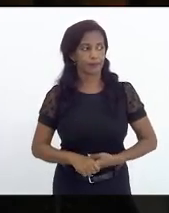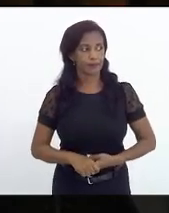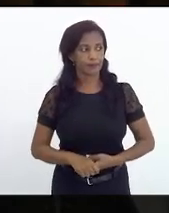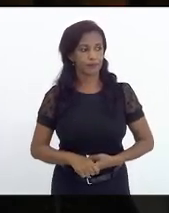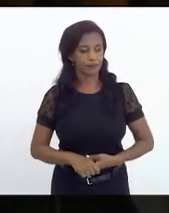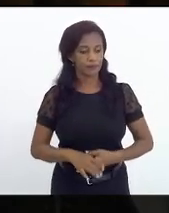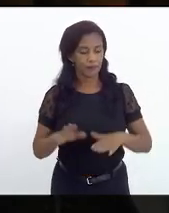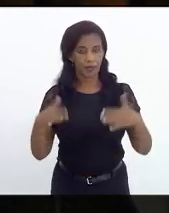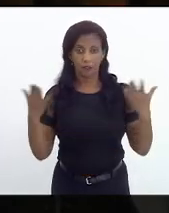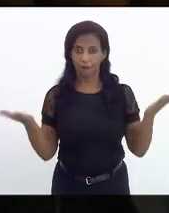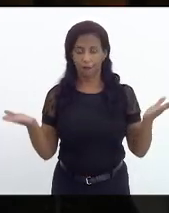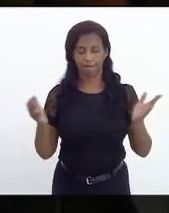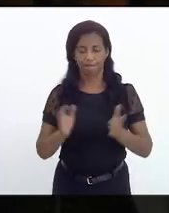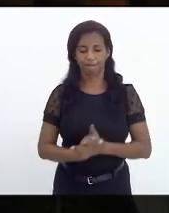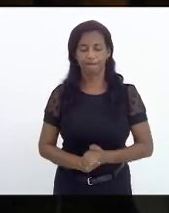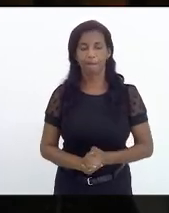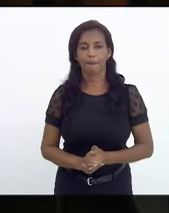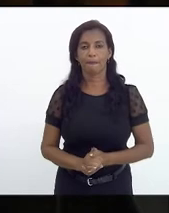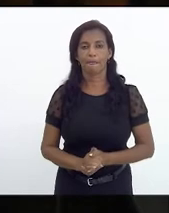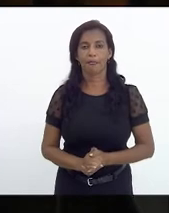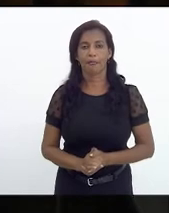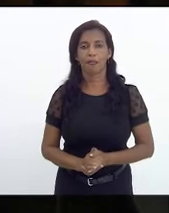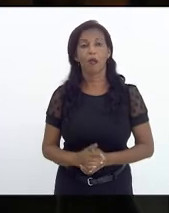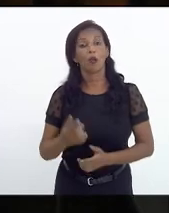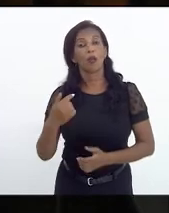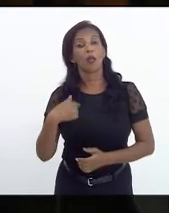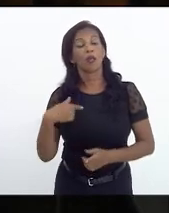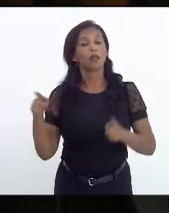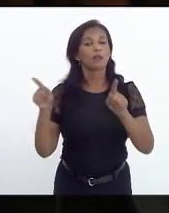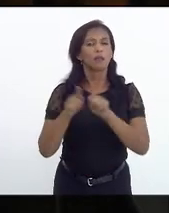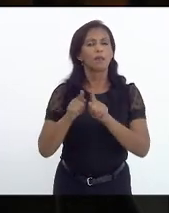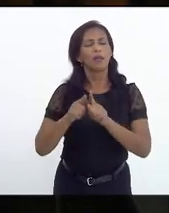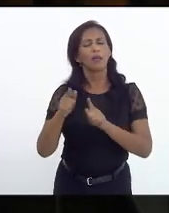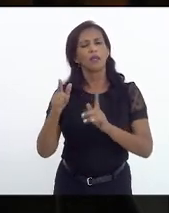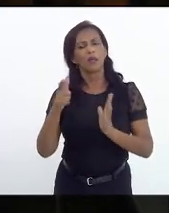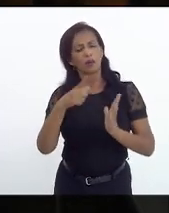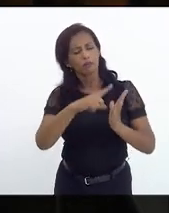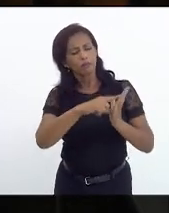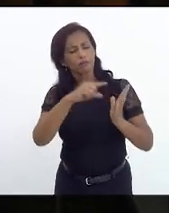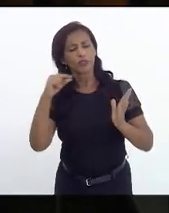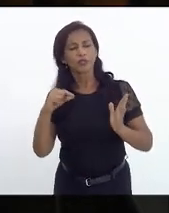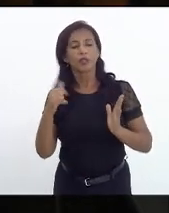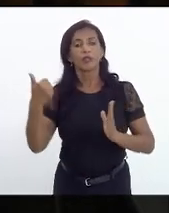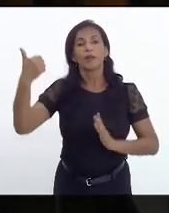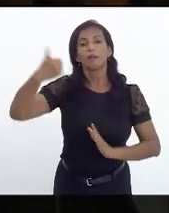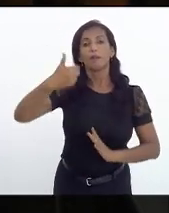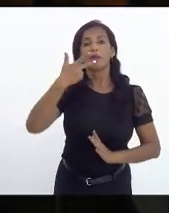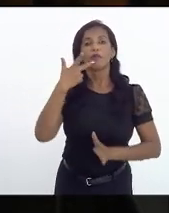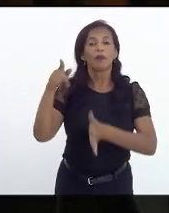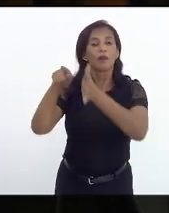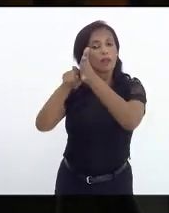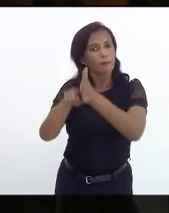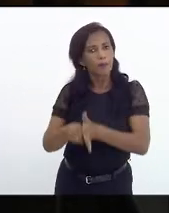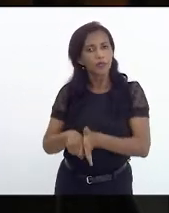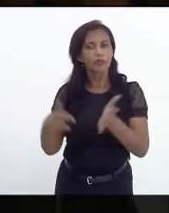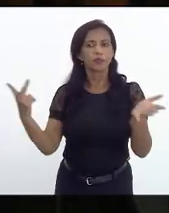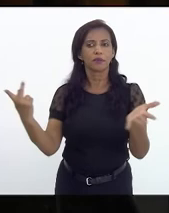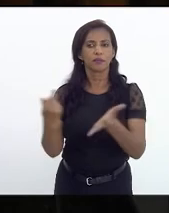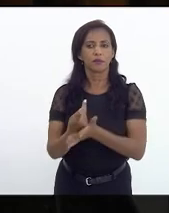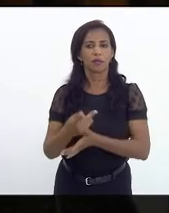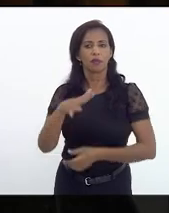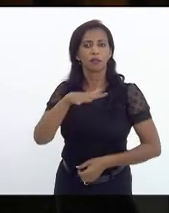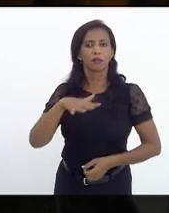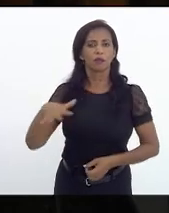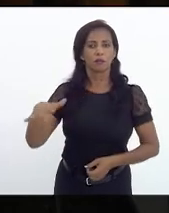Enfim um aspecto que eu também quero ressaltar entre vários primeiro dizer que a pesquisa foi realizada tendo como